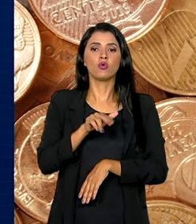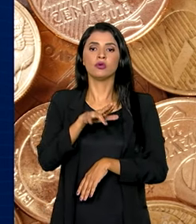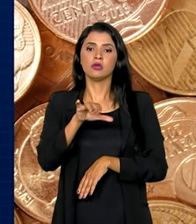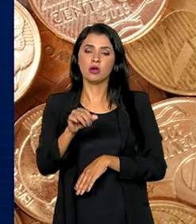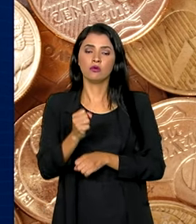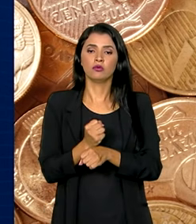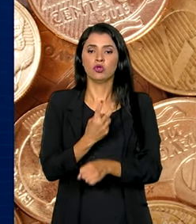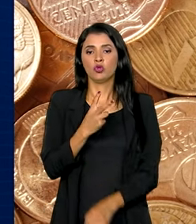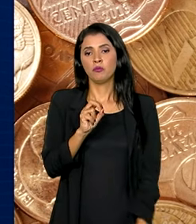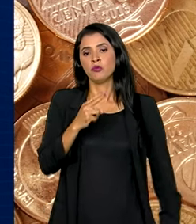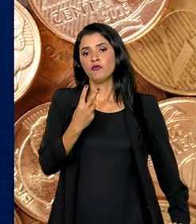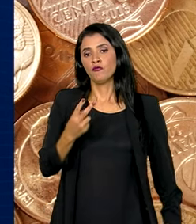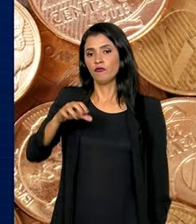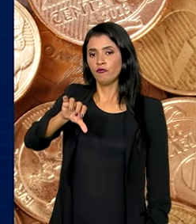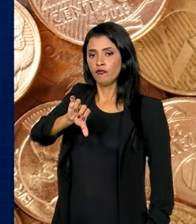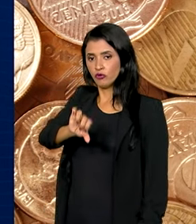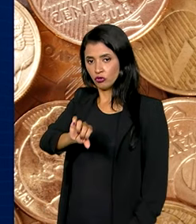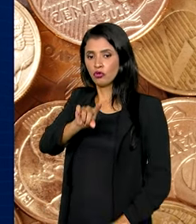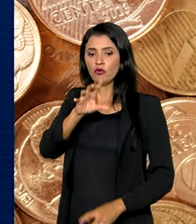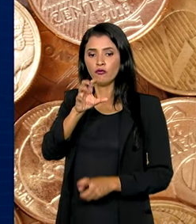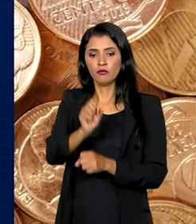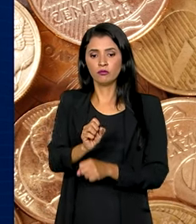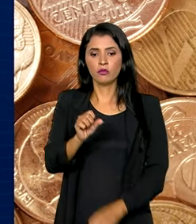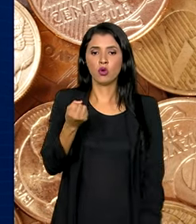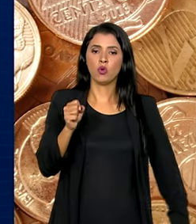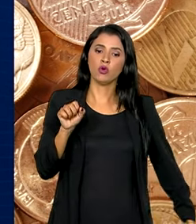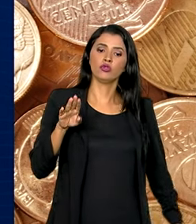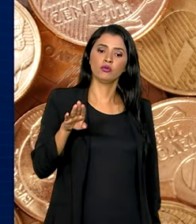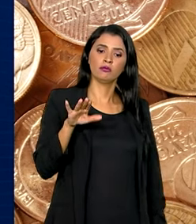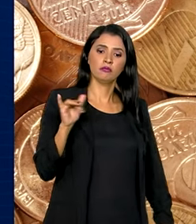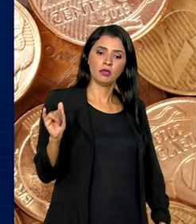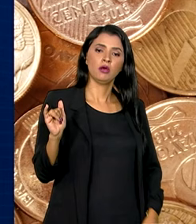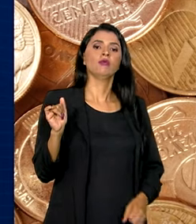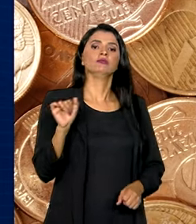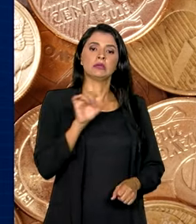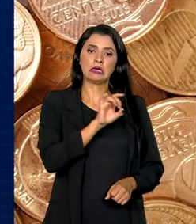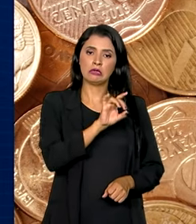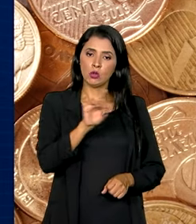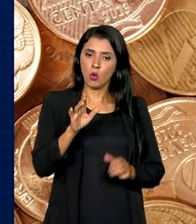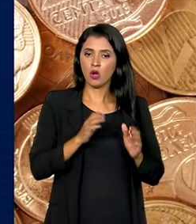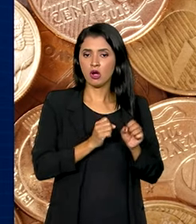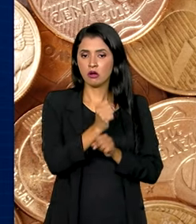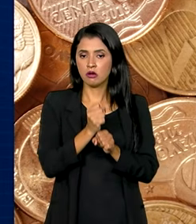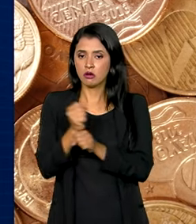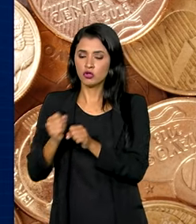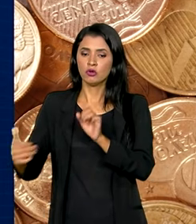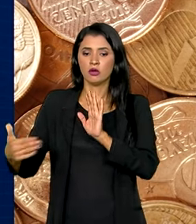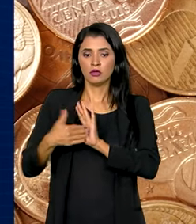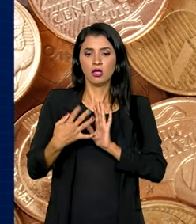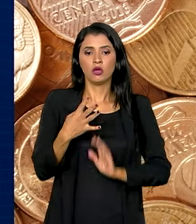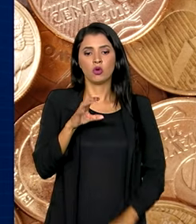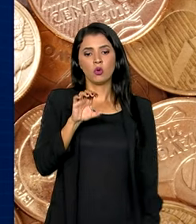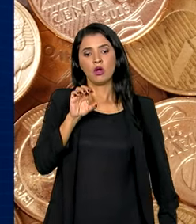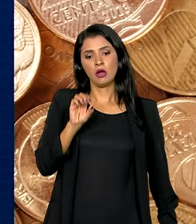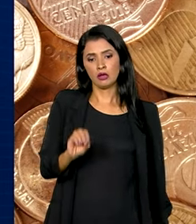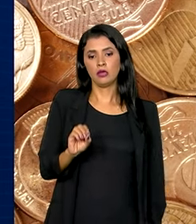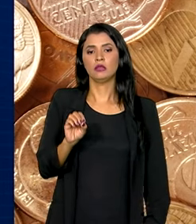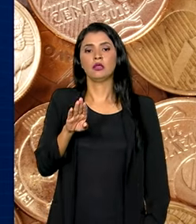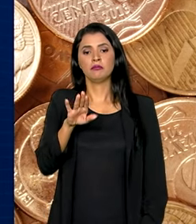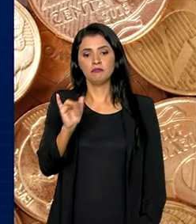2029, serão R$ 8 bilhões a cada ano até chegar a R$ 40 bilhões em